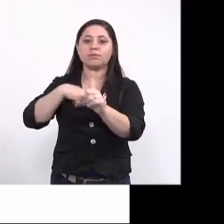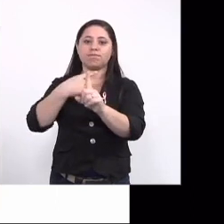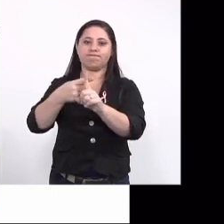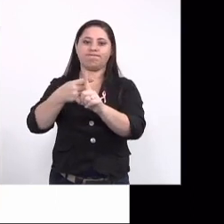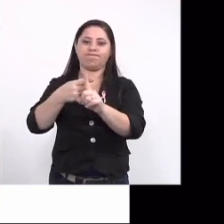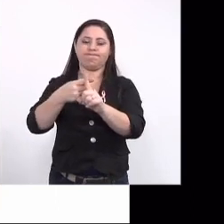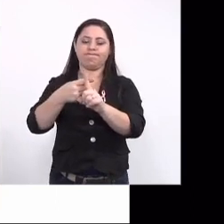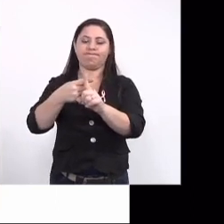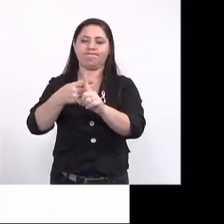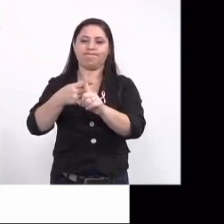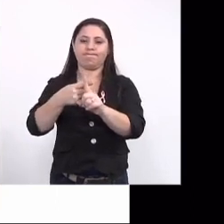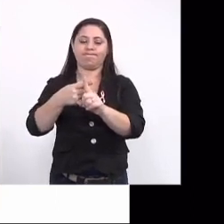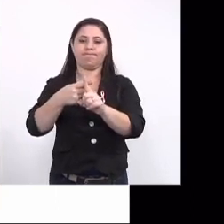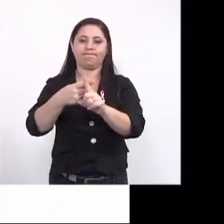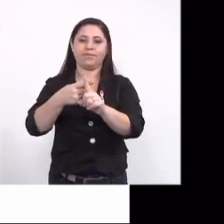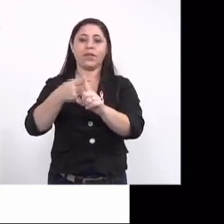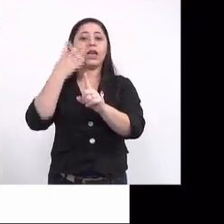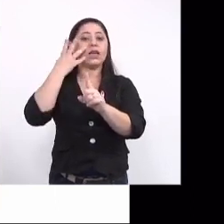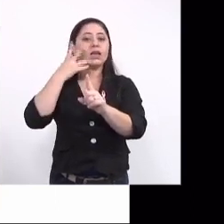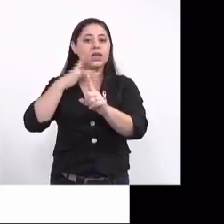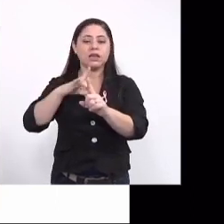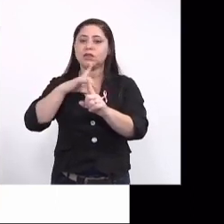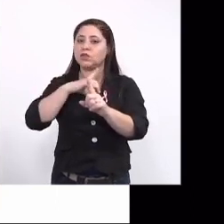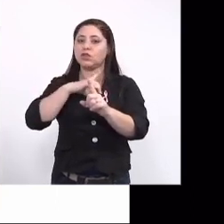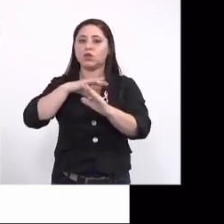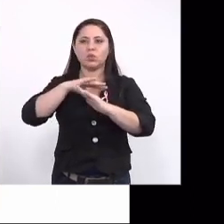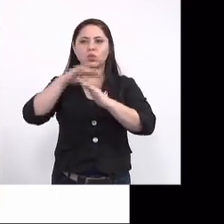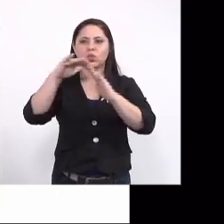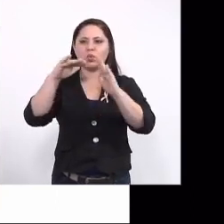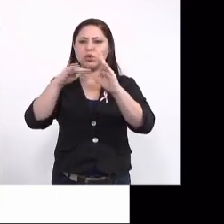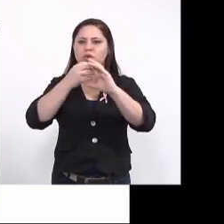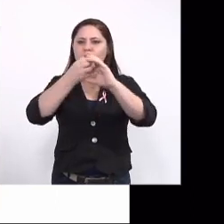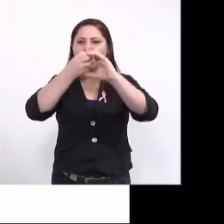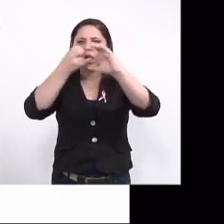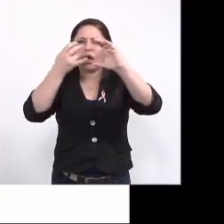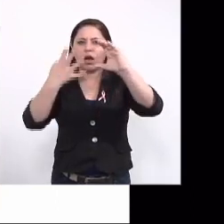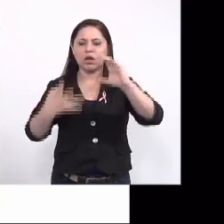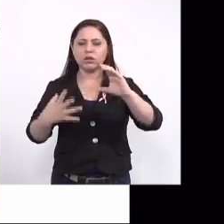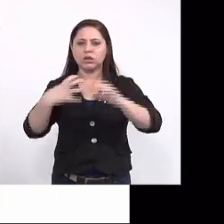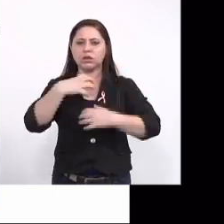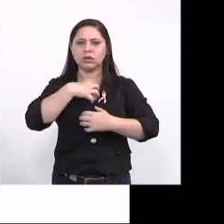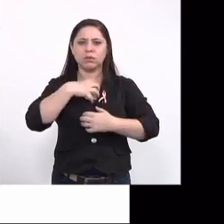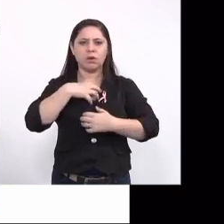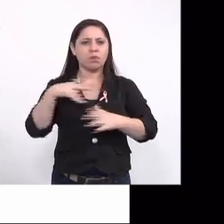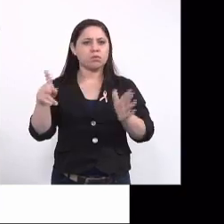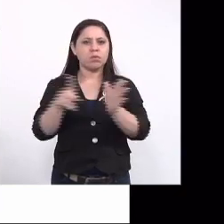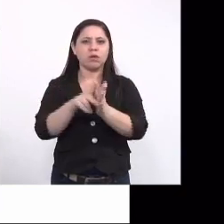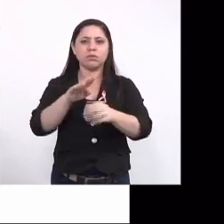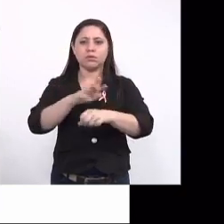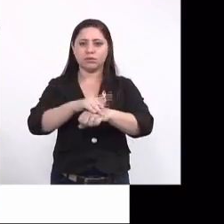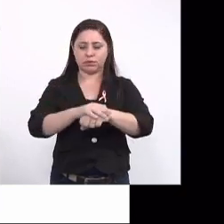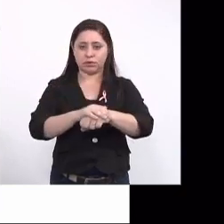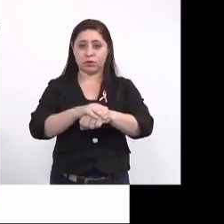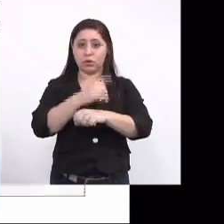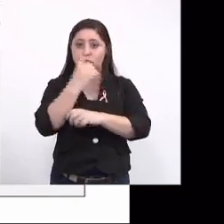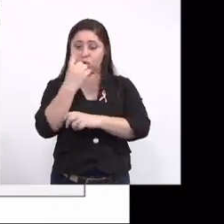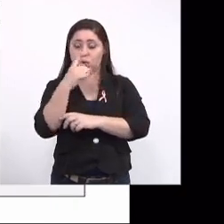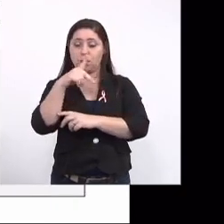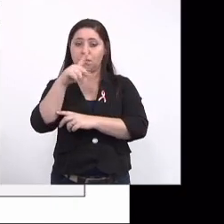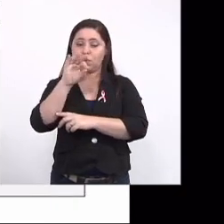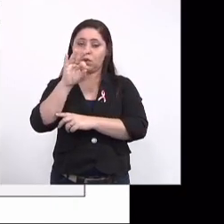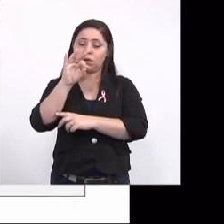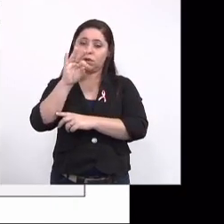e a criança tinha todos os sinais e sintomas clínicos da doença. E um caso potencial.